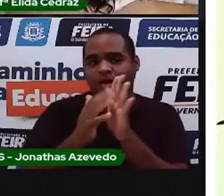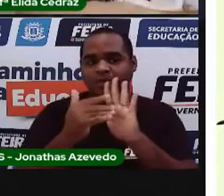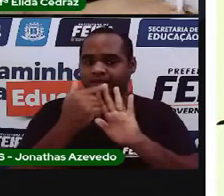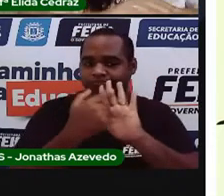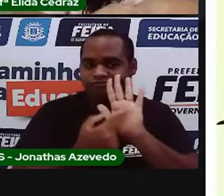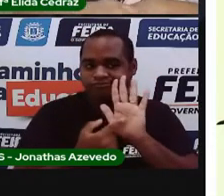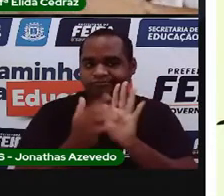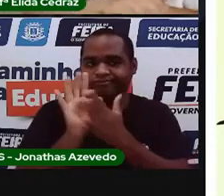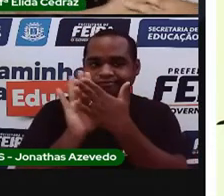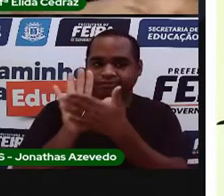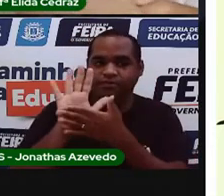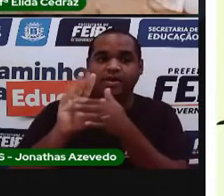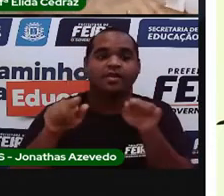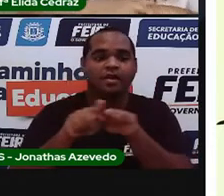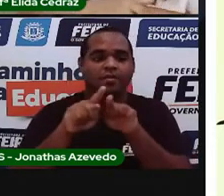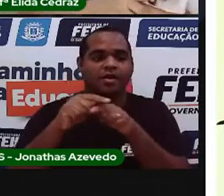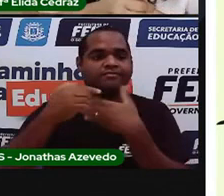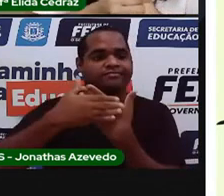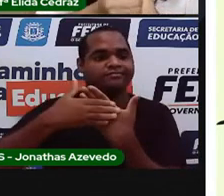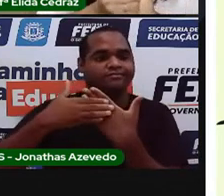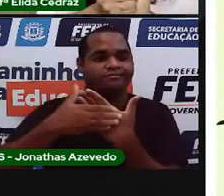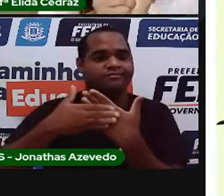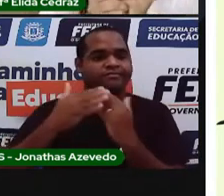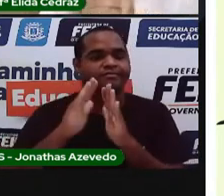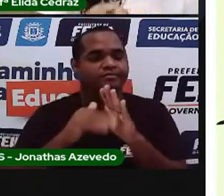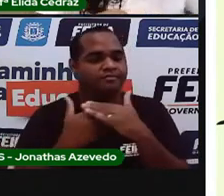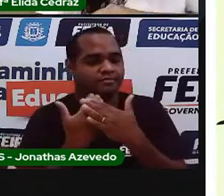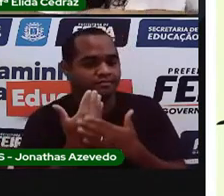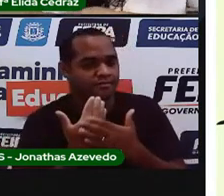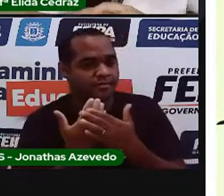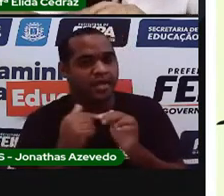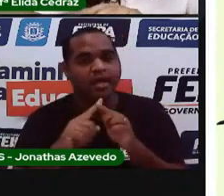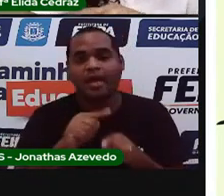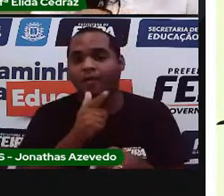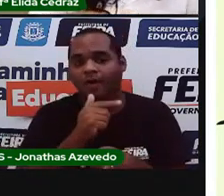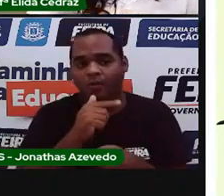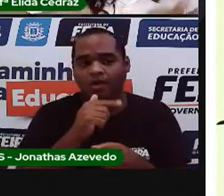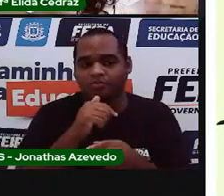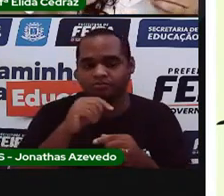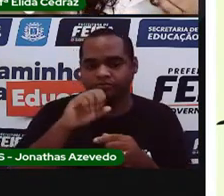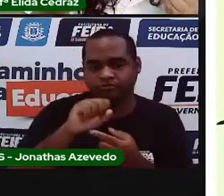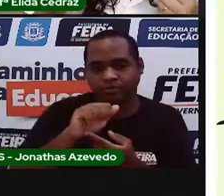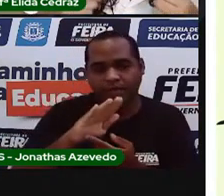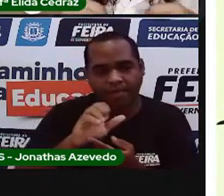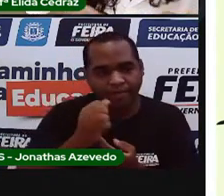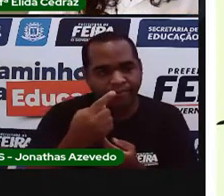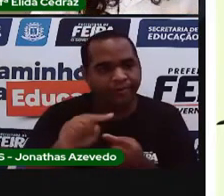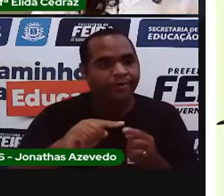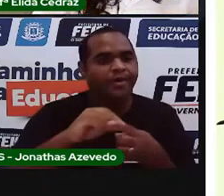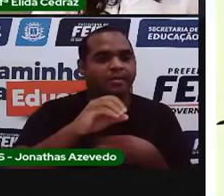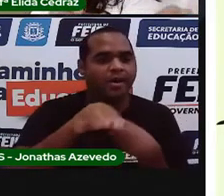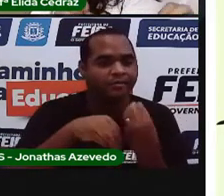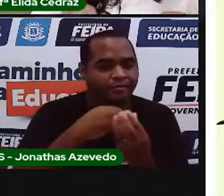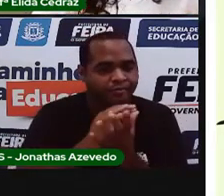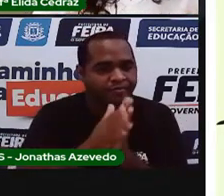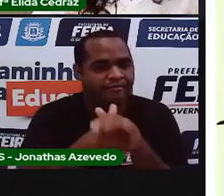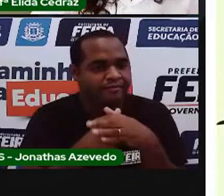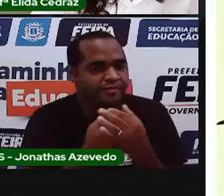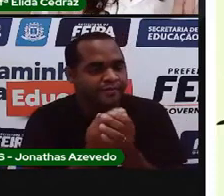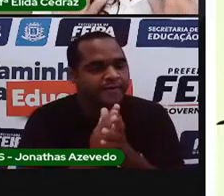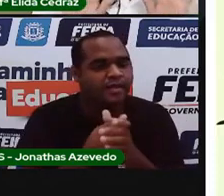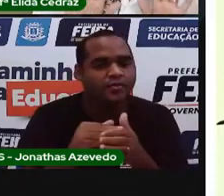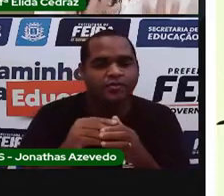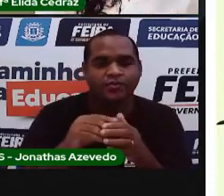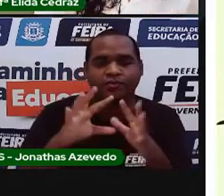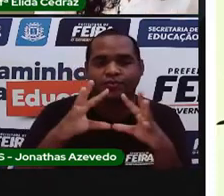e a frente das mãos também, com água e sabão, pra que todos os germes, todas as